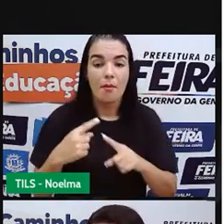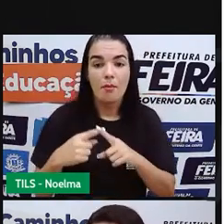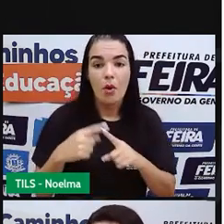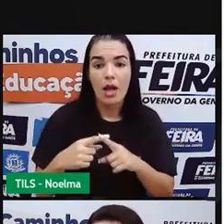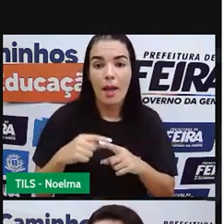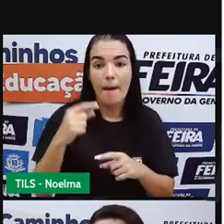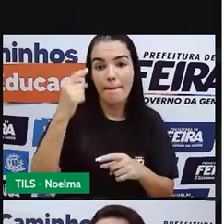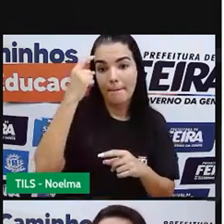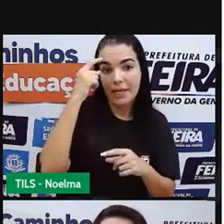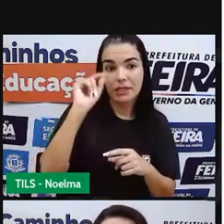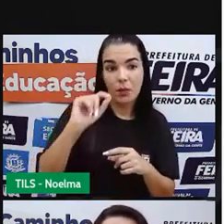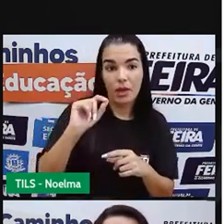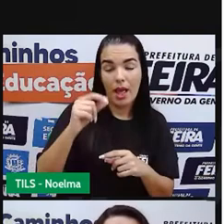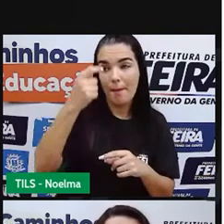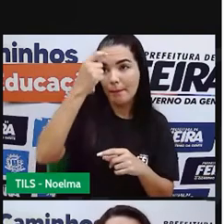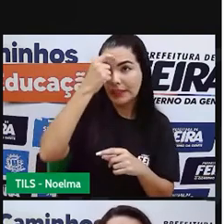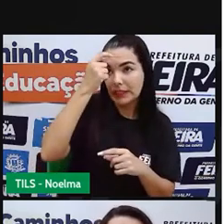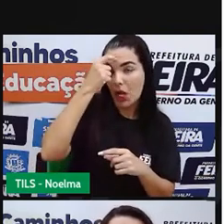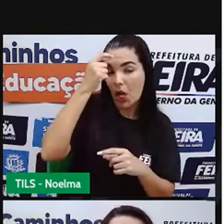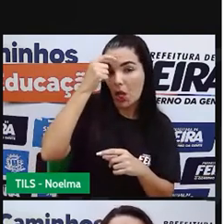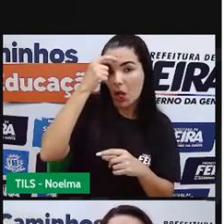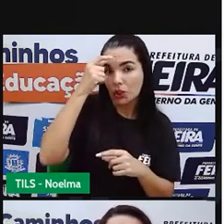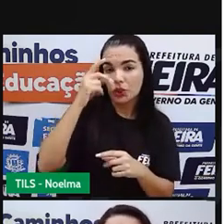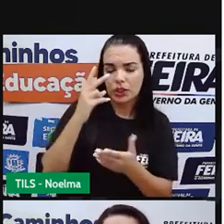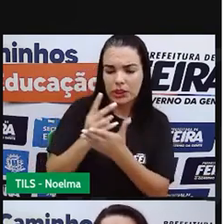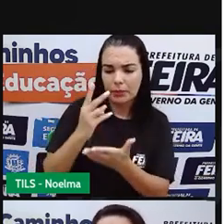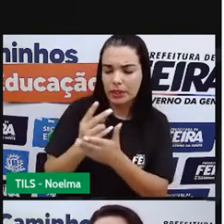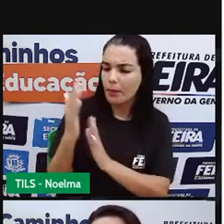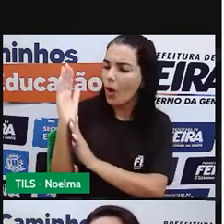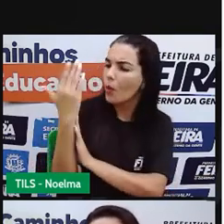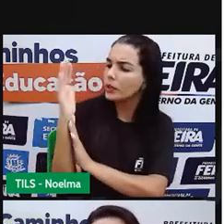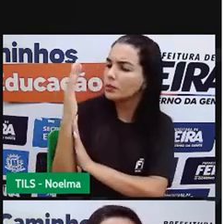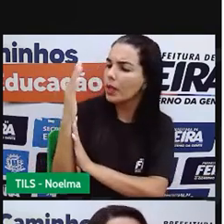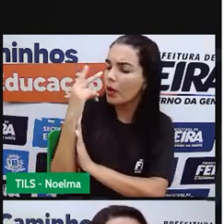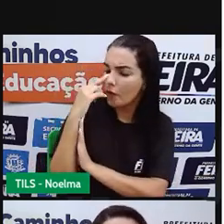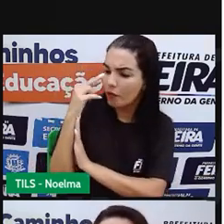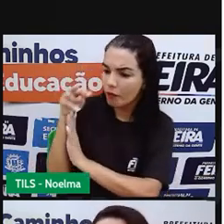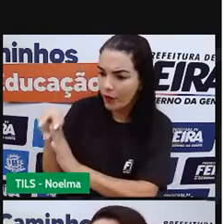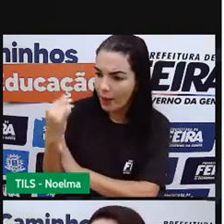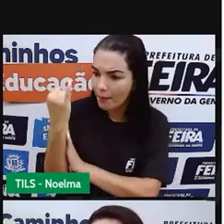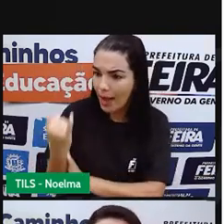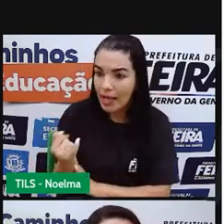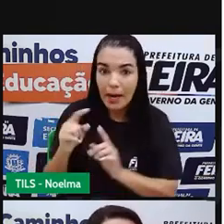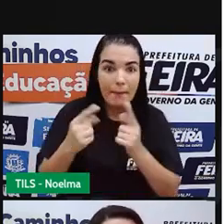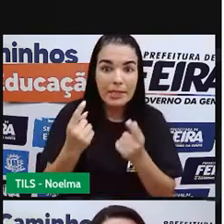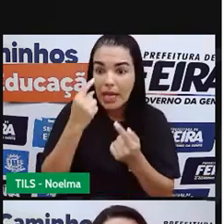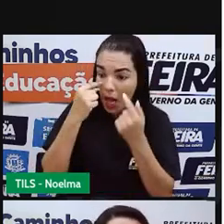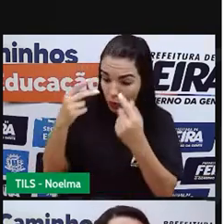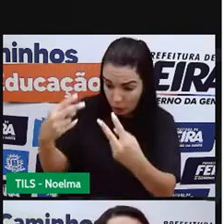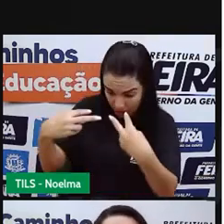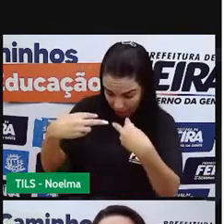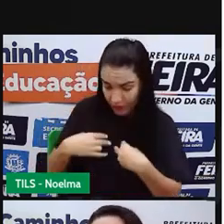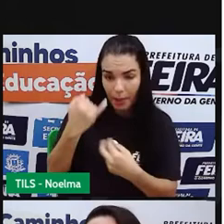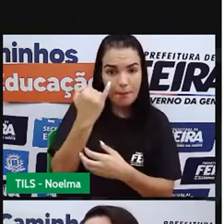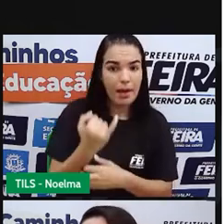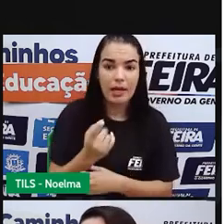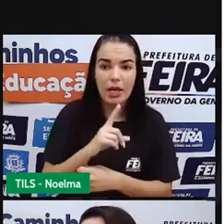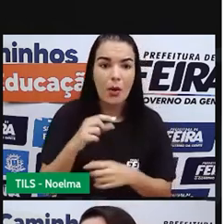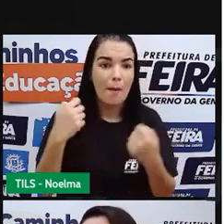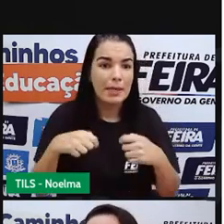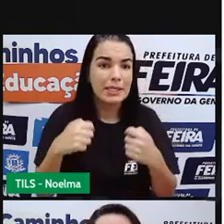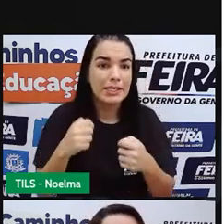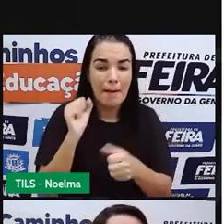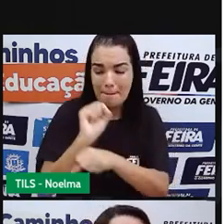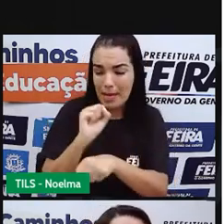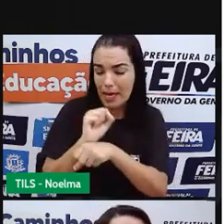extremamente magra, se vê obesa. E essa pessoa, ela restringe a sua alimentação, ela não quer comer, ela não quer se alimentar porque acha que tudo que